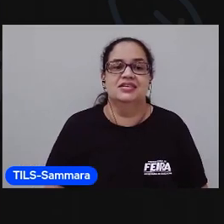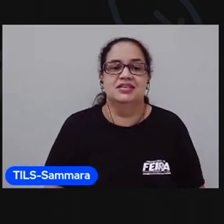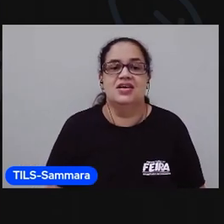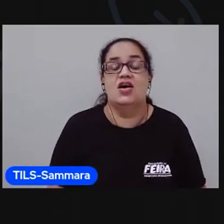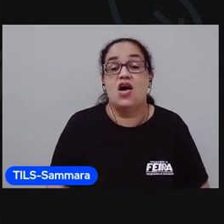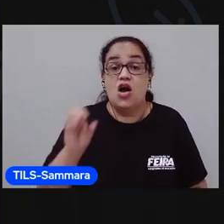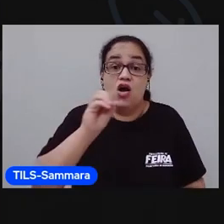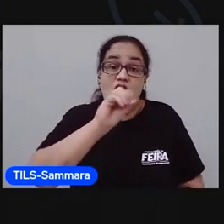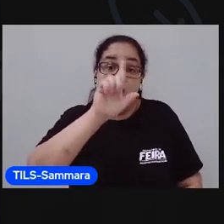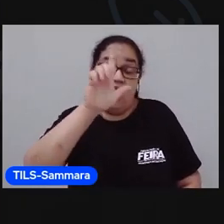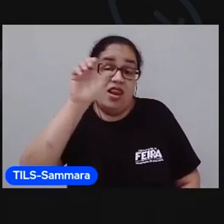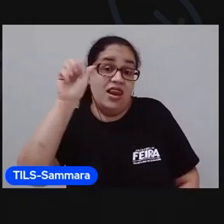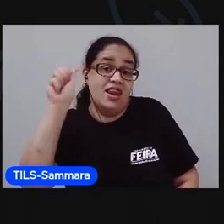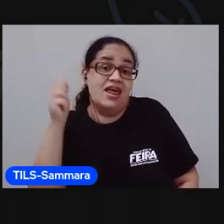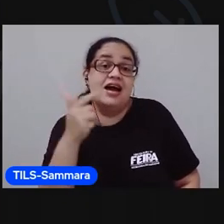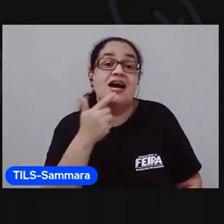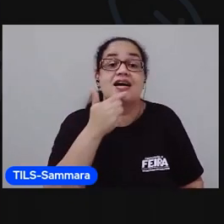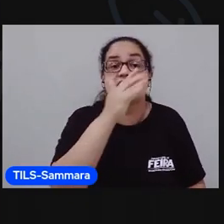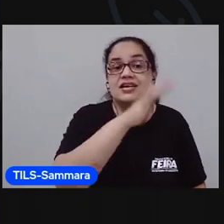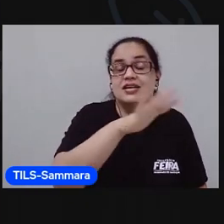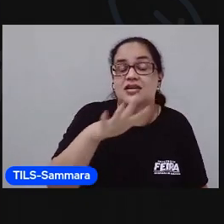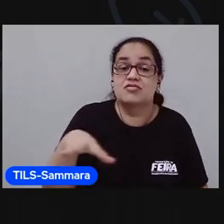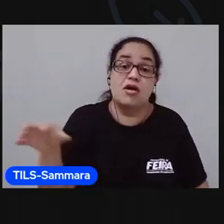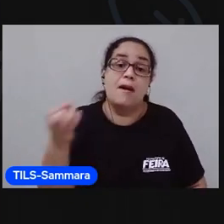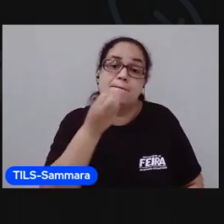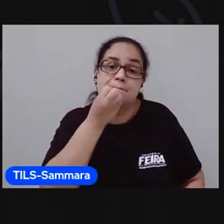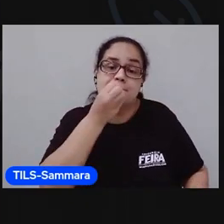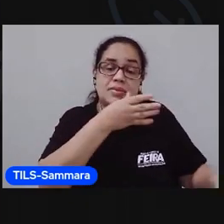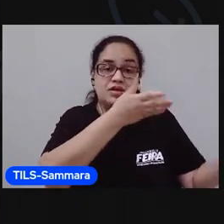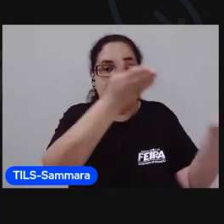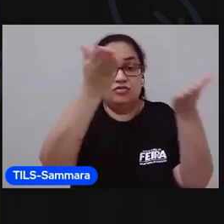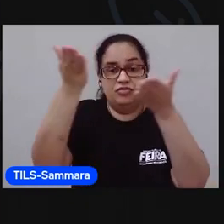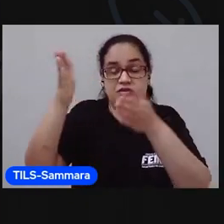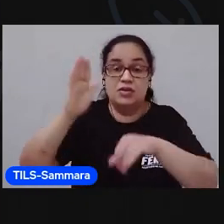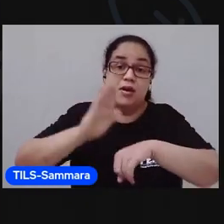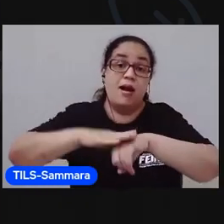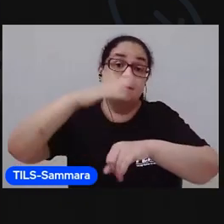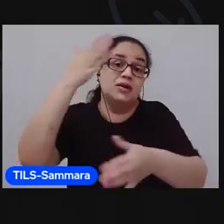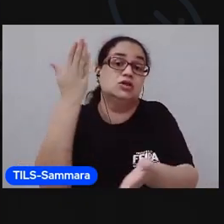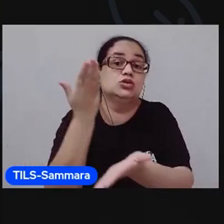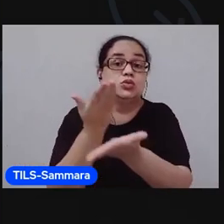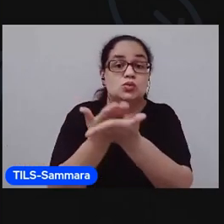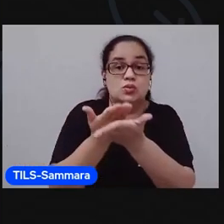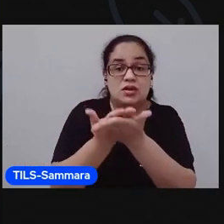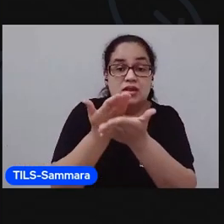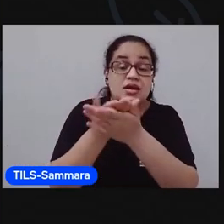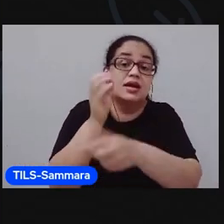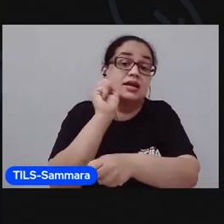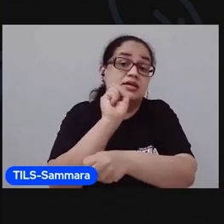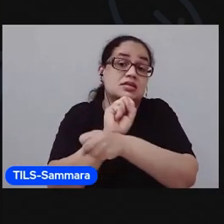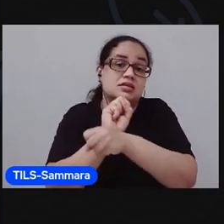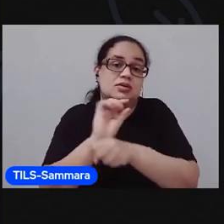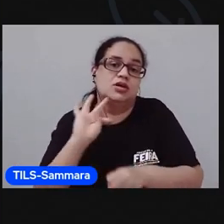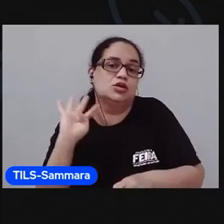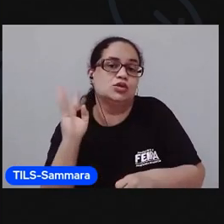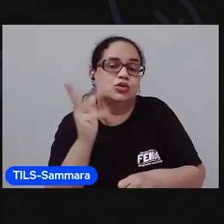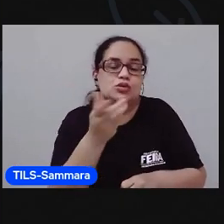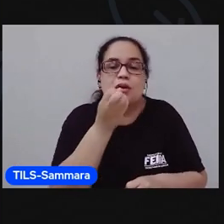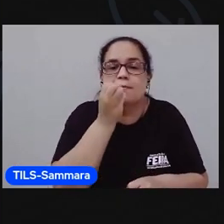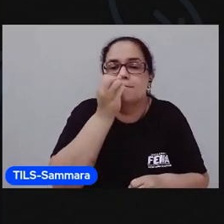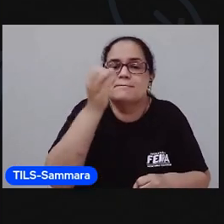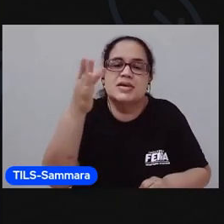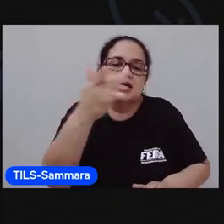Olá, criança! Sejam bem-vindos a mais uma aula. Espero que todos estejam bem, com